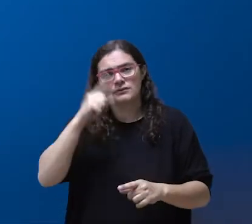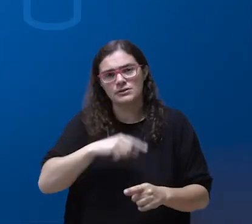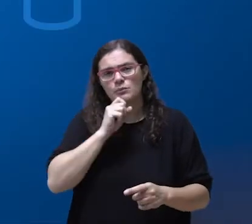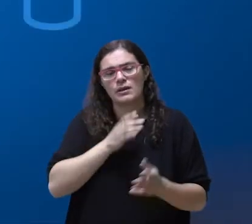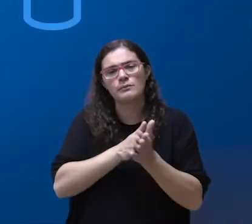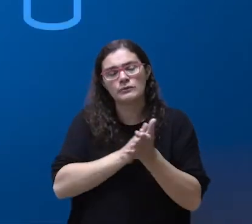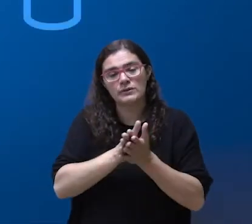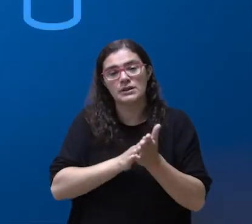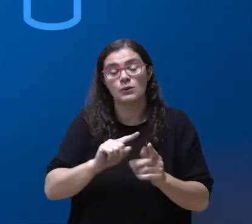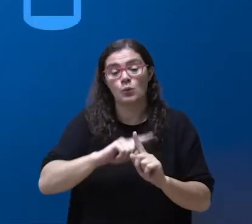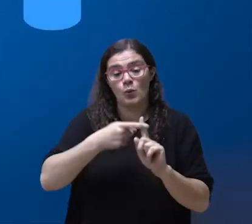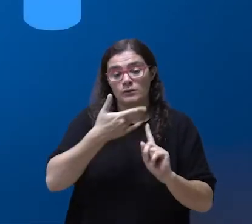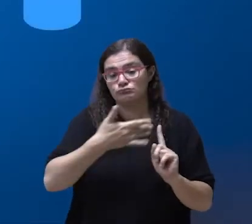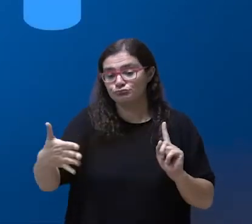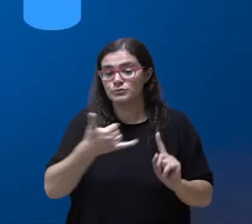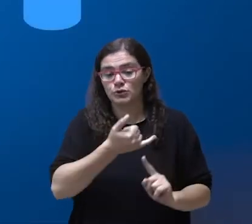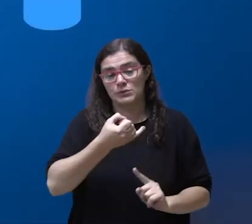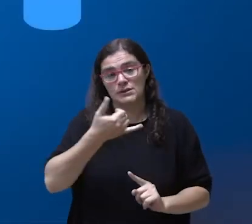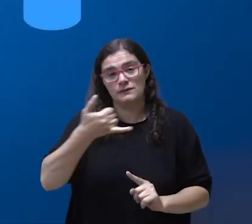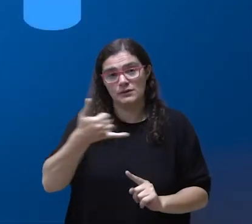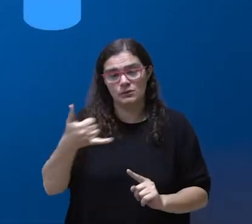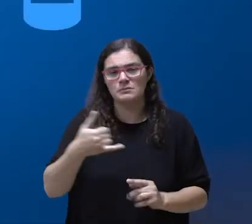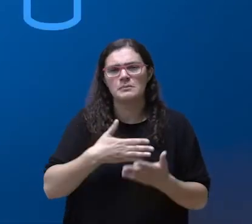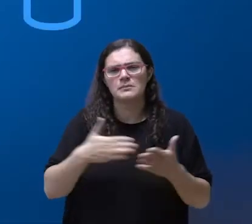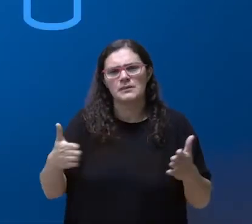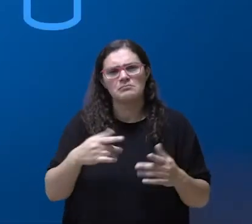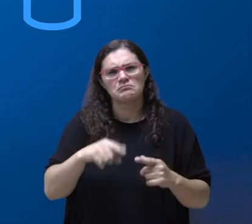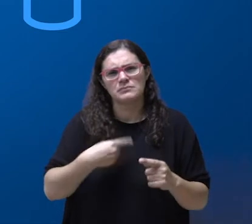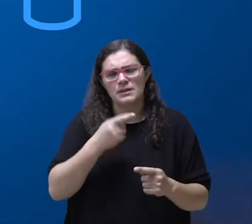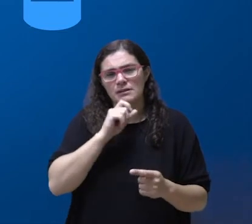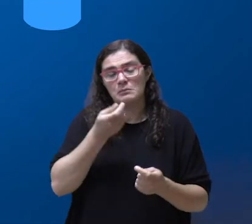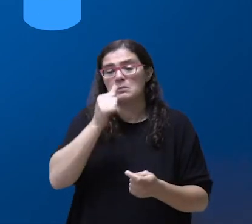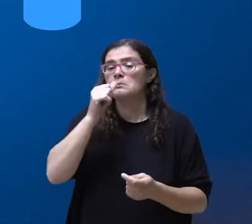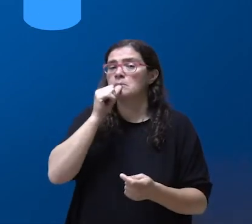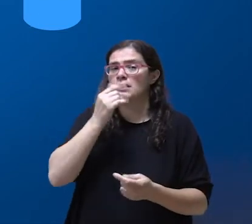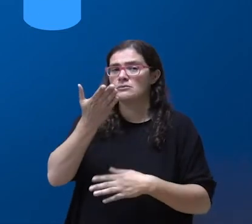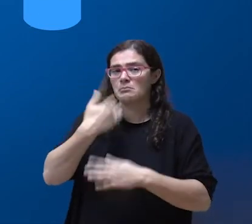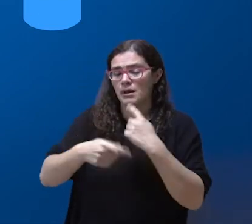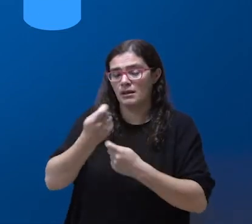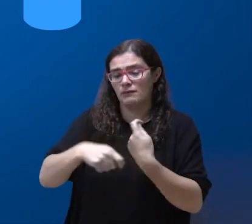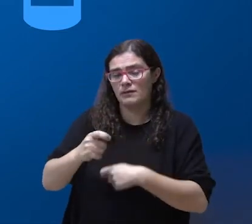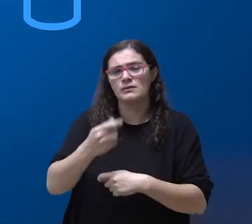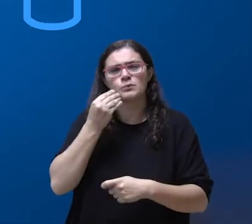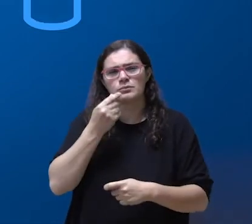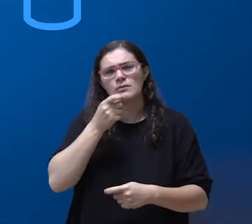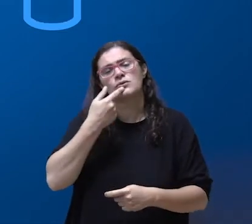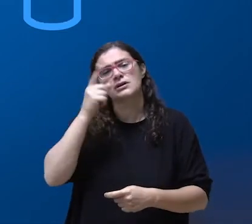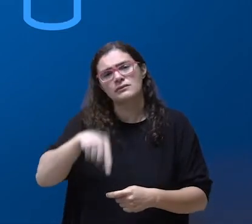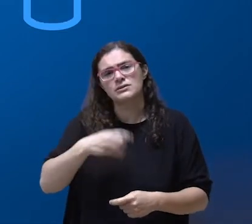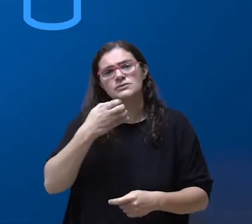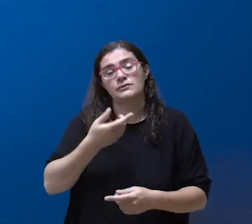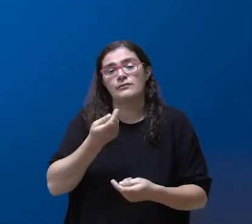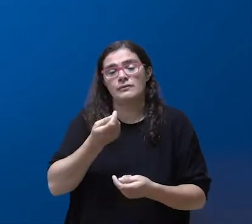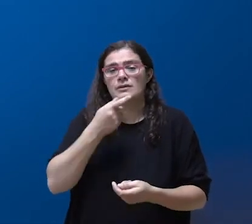A partir de 2022, pelo menos metade das bebidas terão de ser vendidas em embalagens reutilizáveis a troco de uma tara